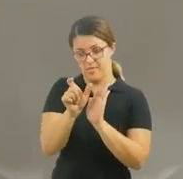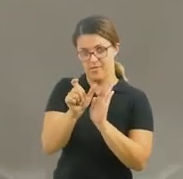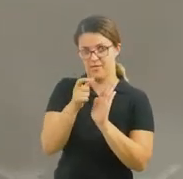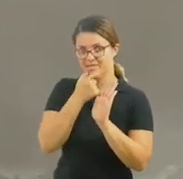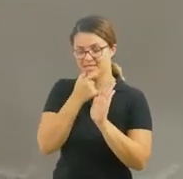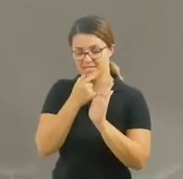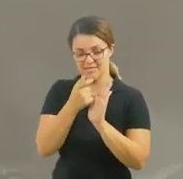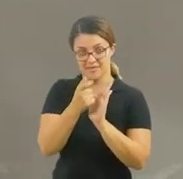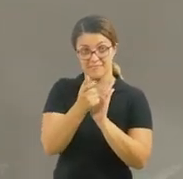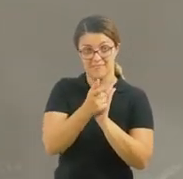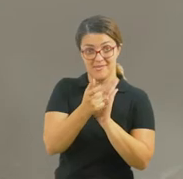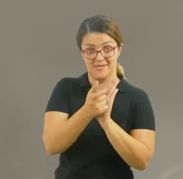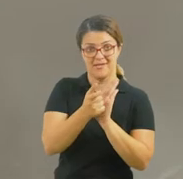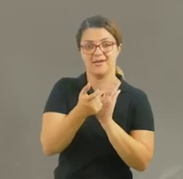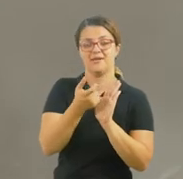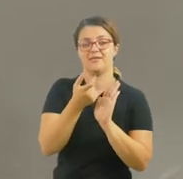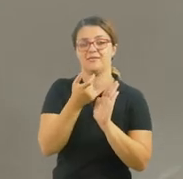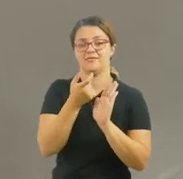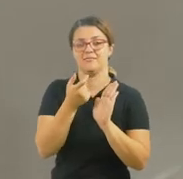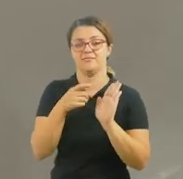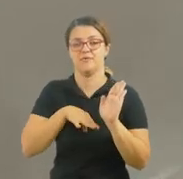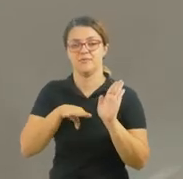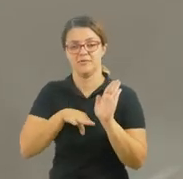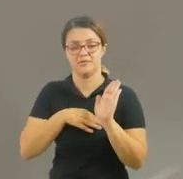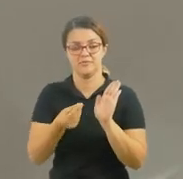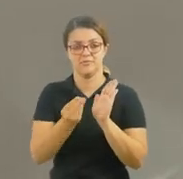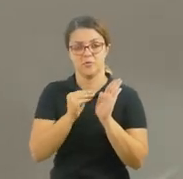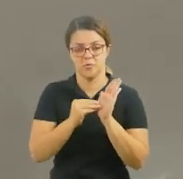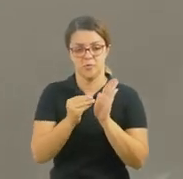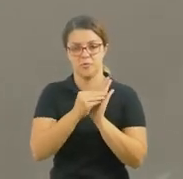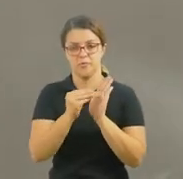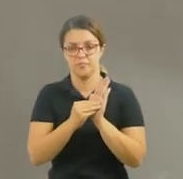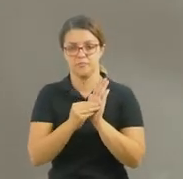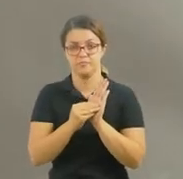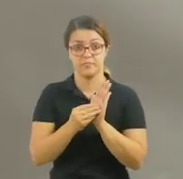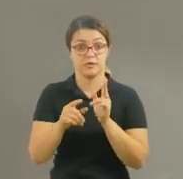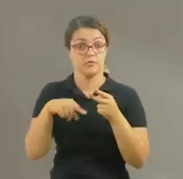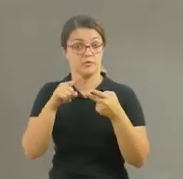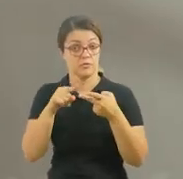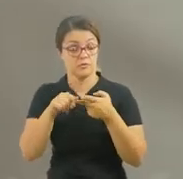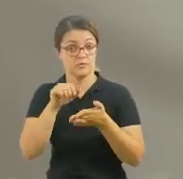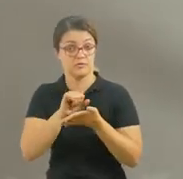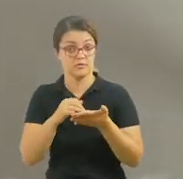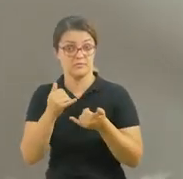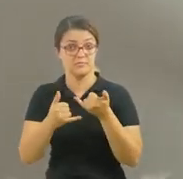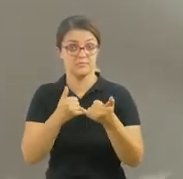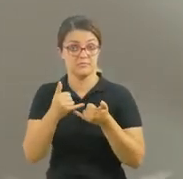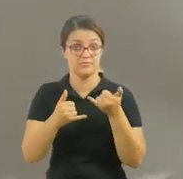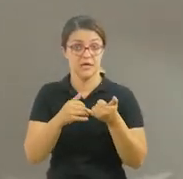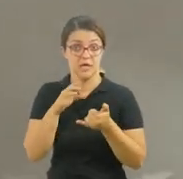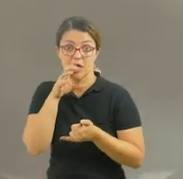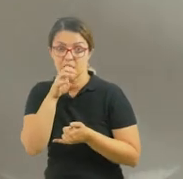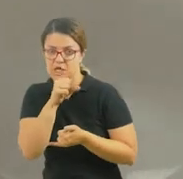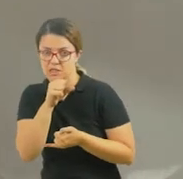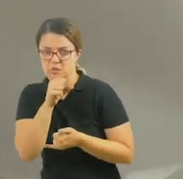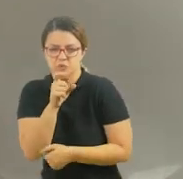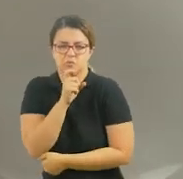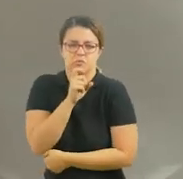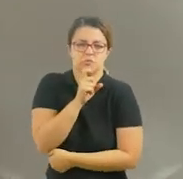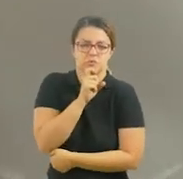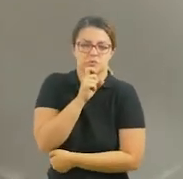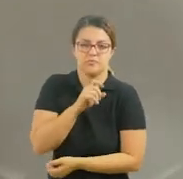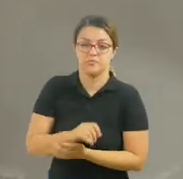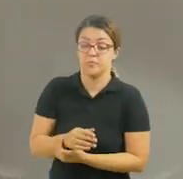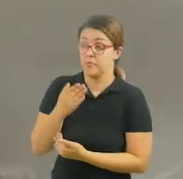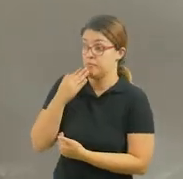quadro aqui, as palavras em inglês e em português. E a segunda atividade é uma brincadeira chamada hot and